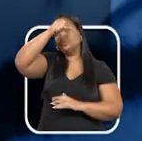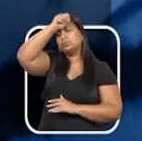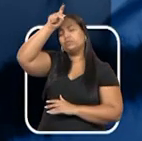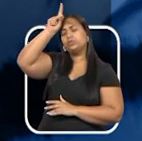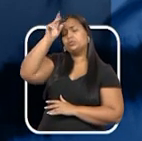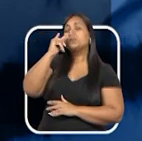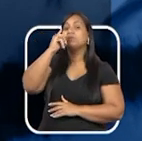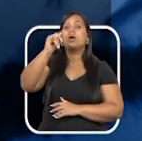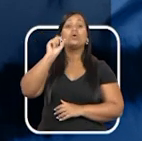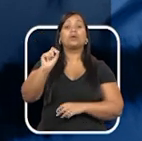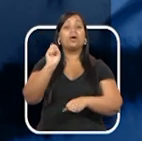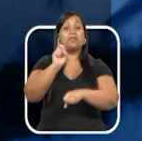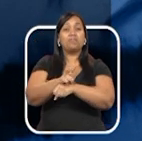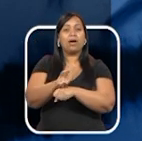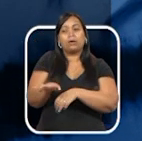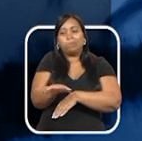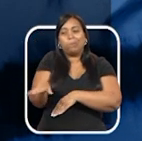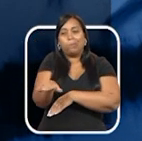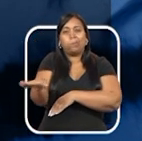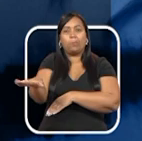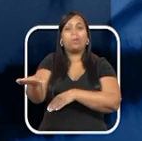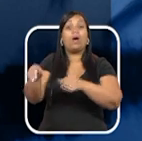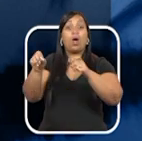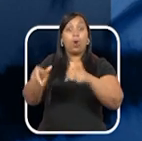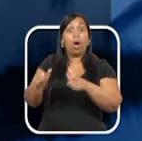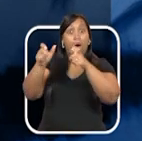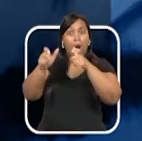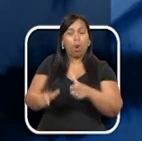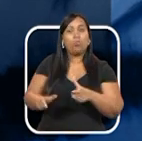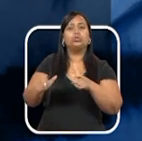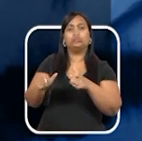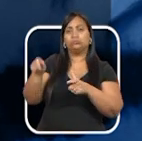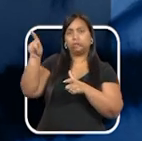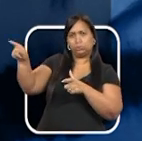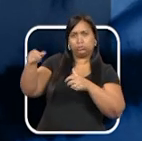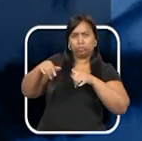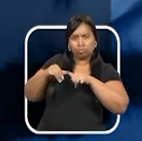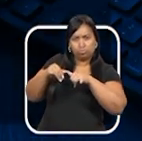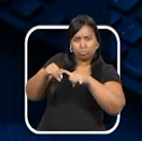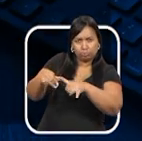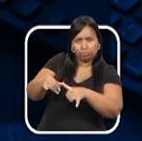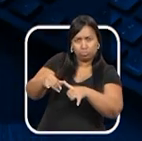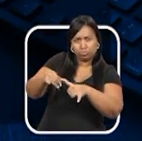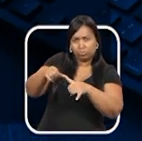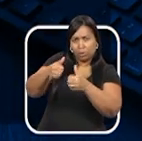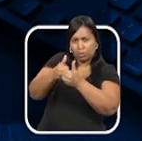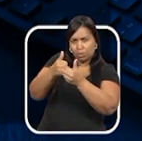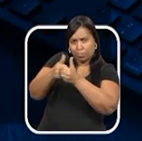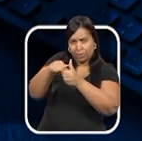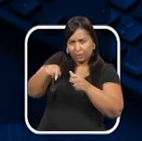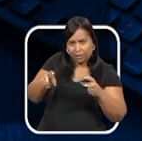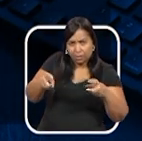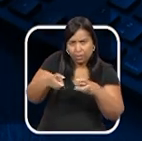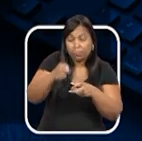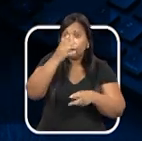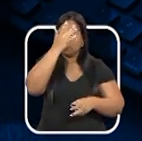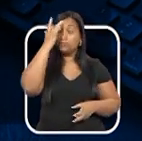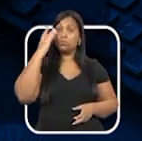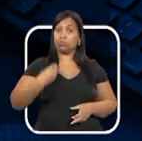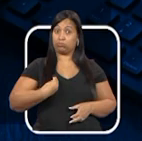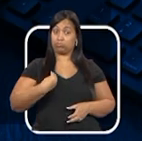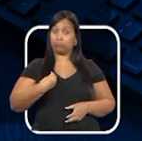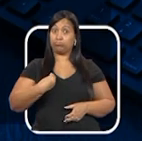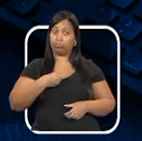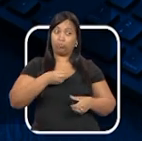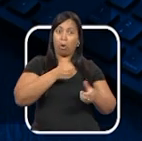determina que as vagas em recuo no mercado municipal são exclusivas para estacionamento dos veículos dos clientes que estejam no local